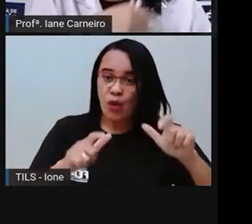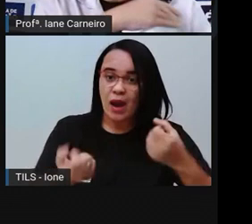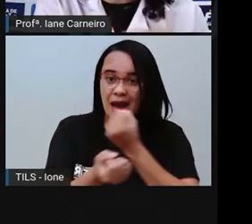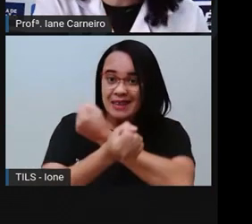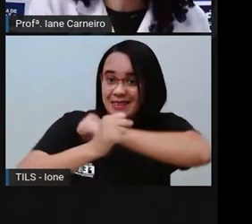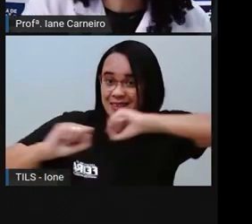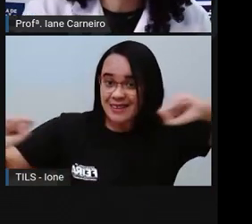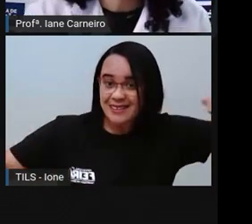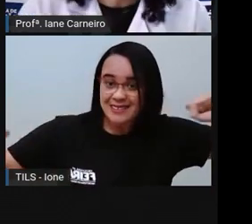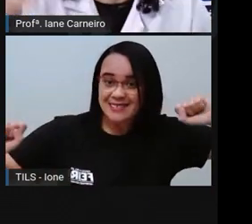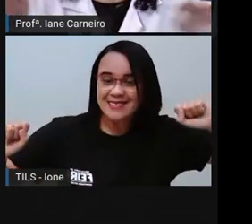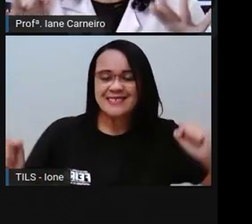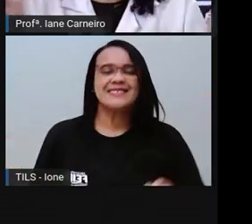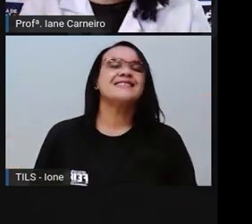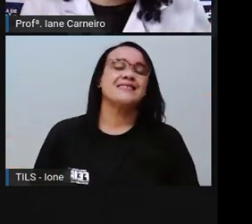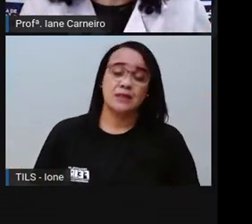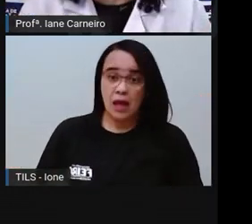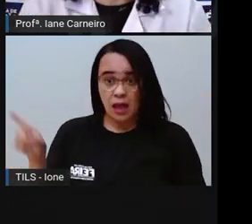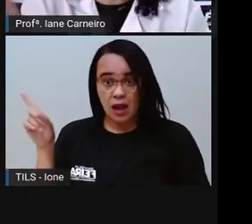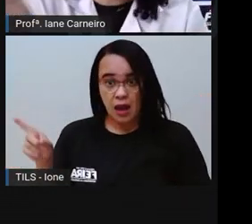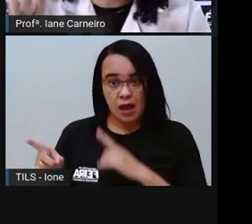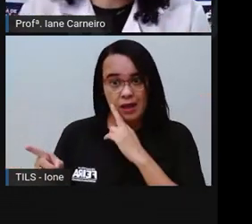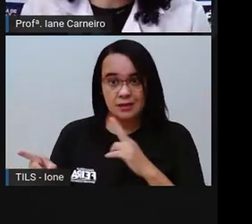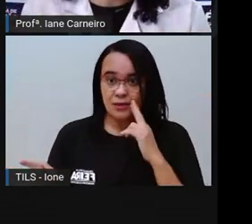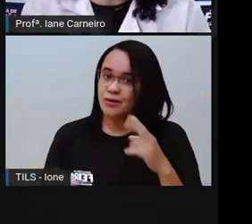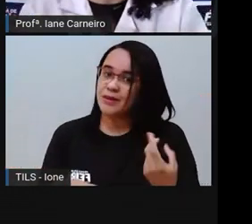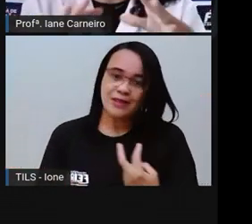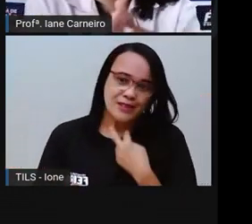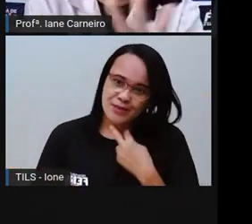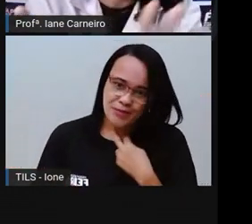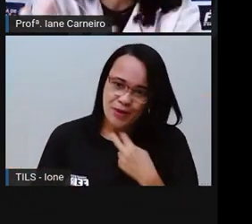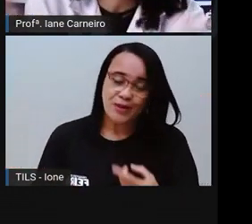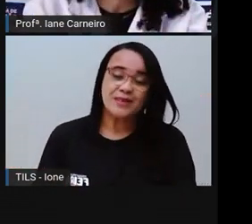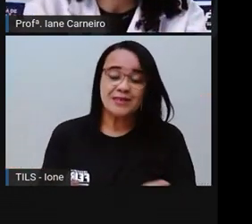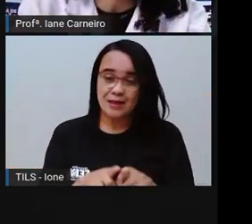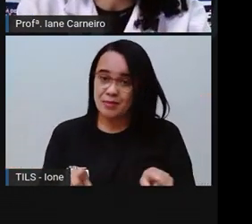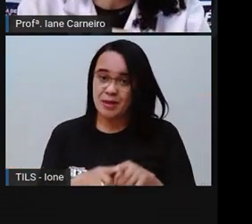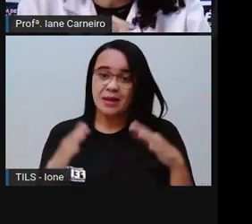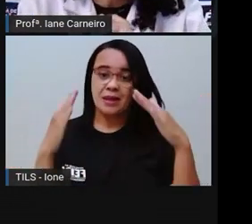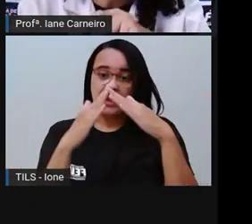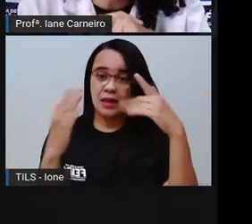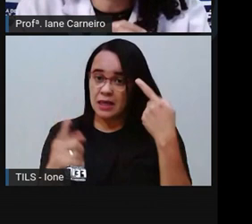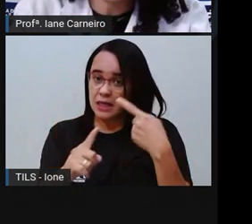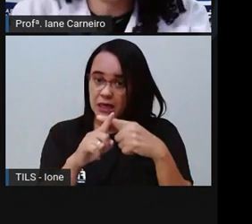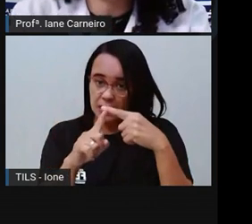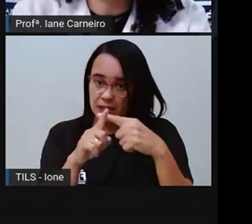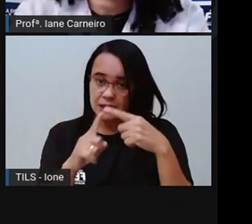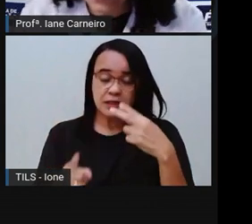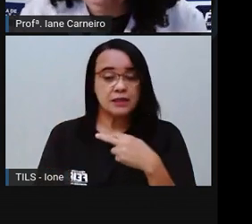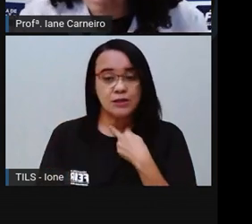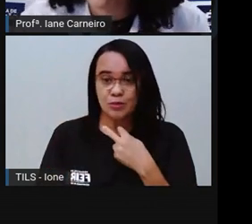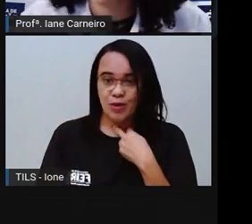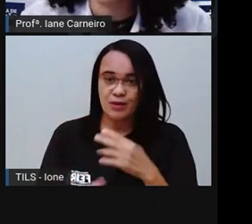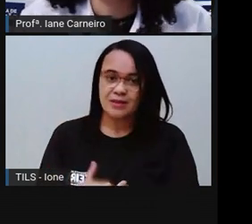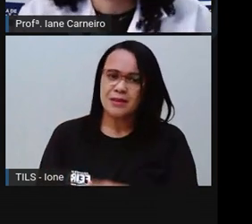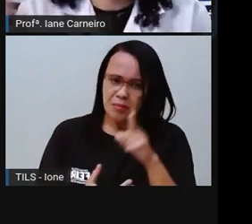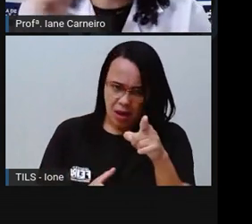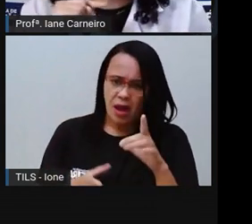Diferente do restaurante, diferente da igreja, que a gente não podia, né? As igrejas, a gente não podia fazer várias coisas dessas aí, tá certo?